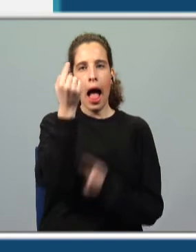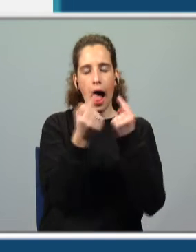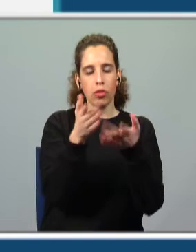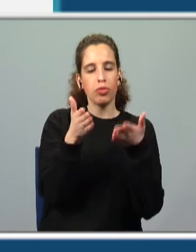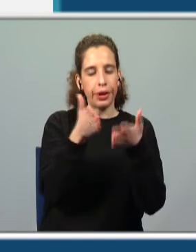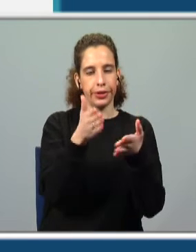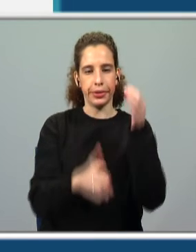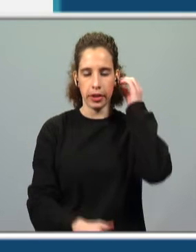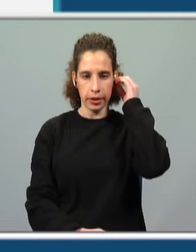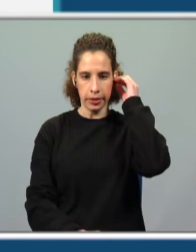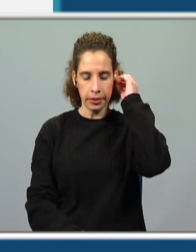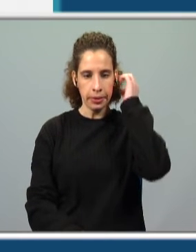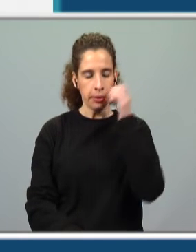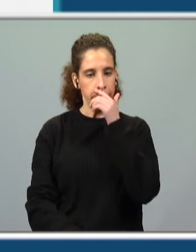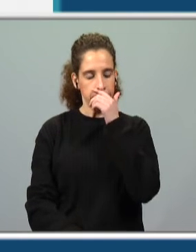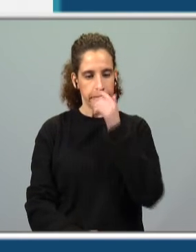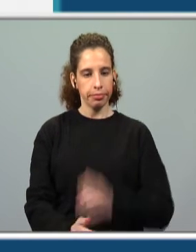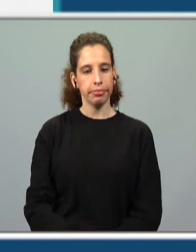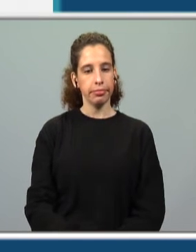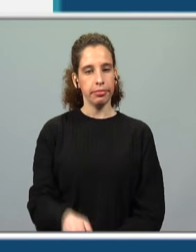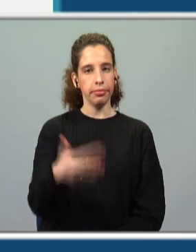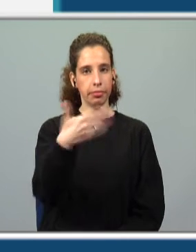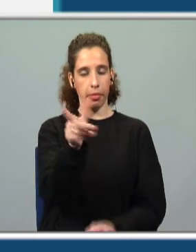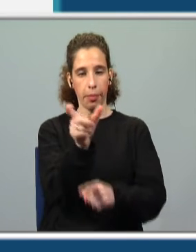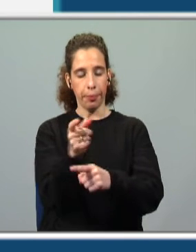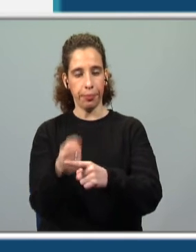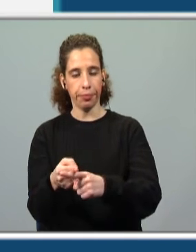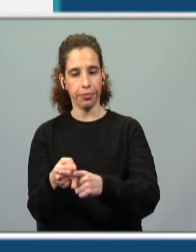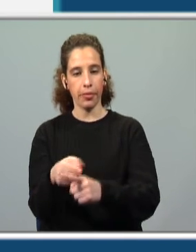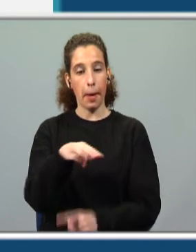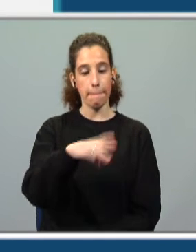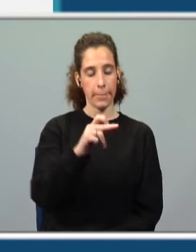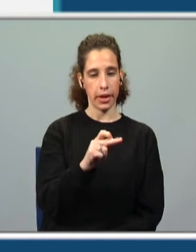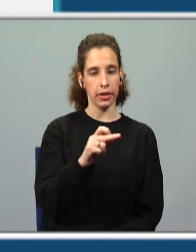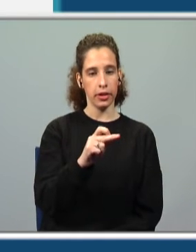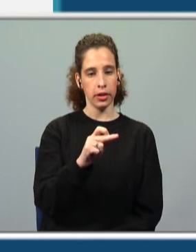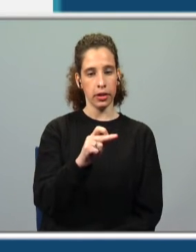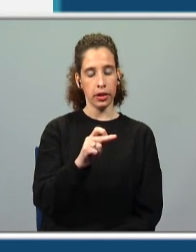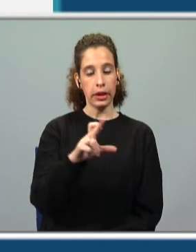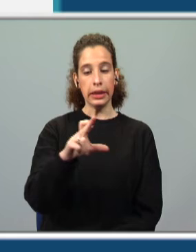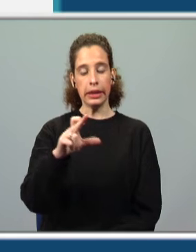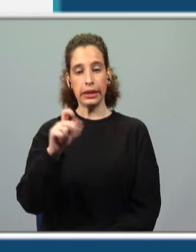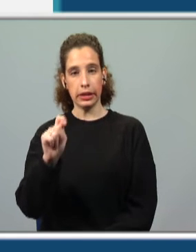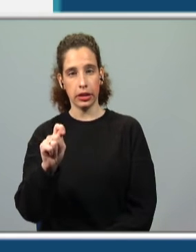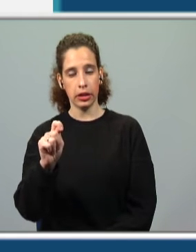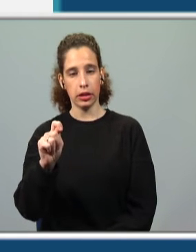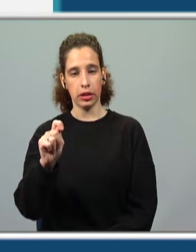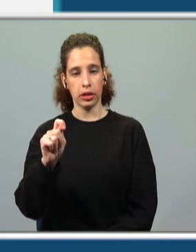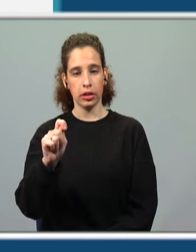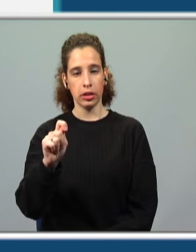ajuda. A primeira sílaba. Ma-re.